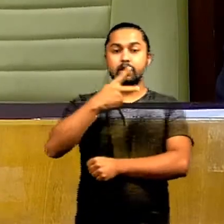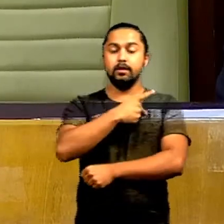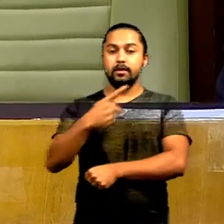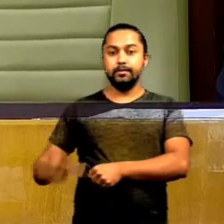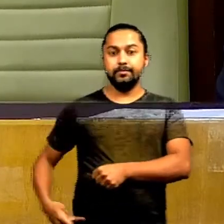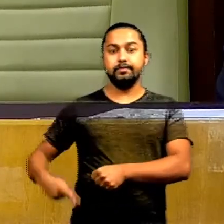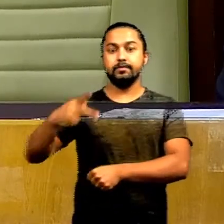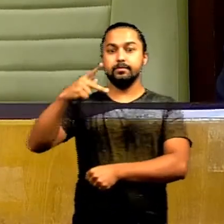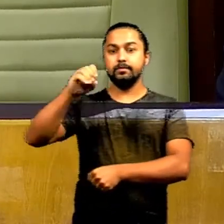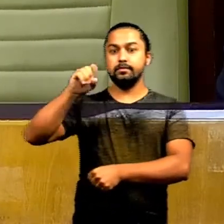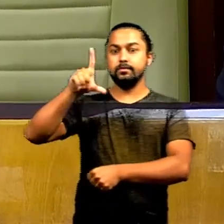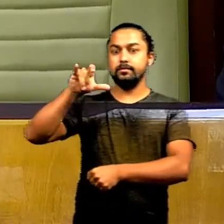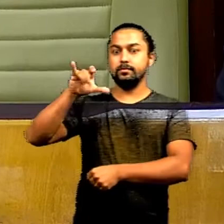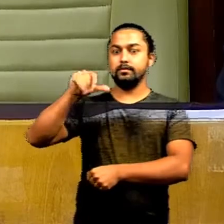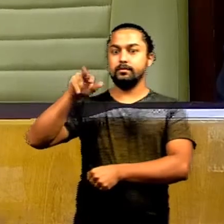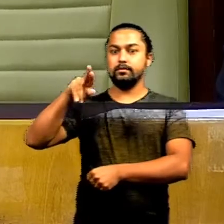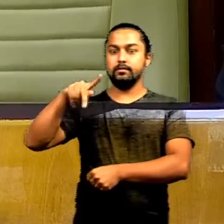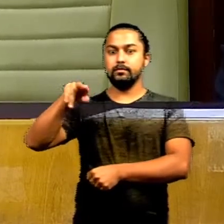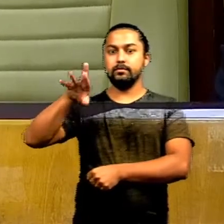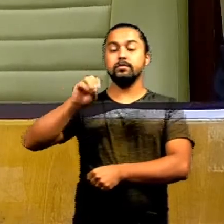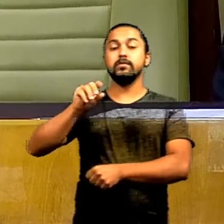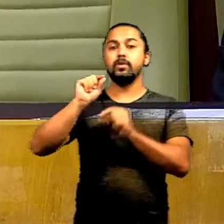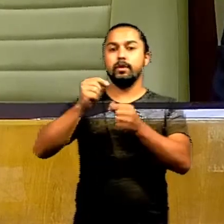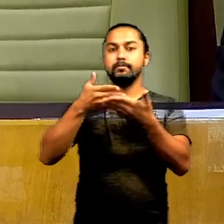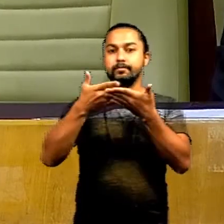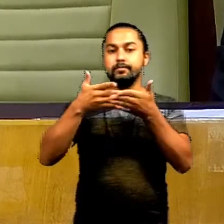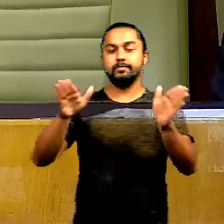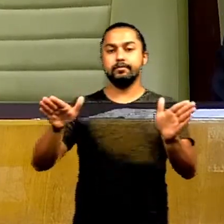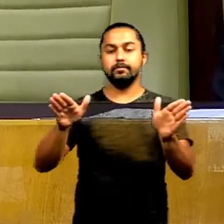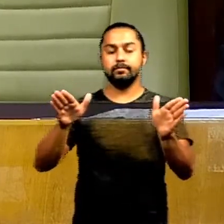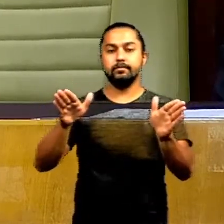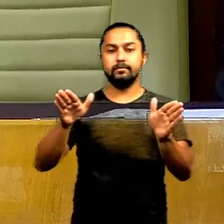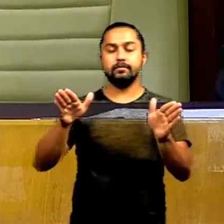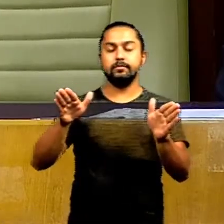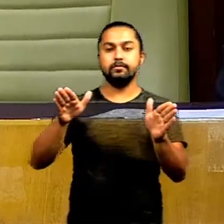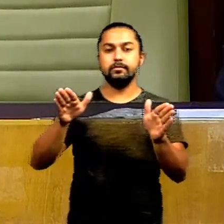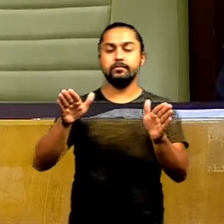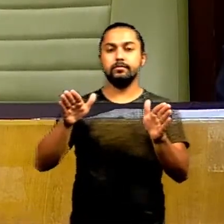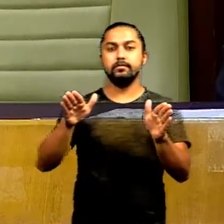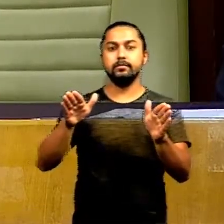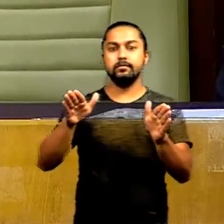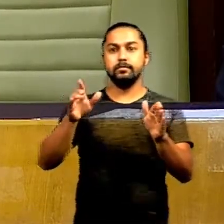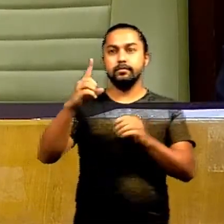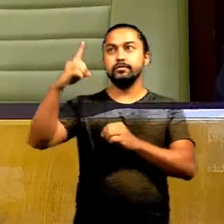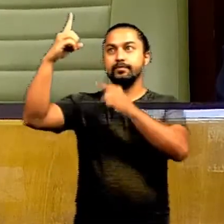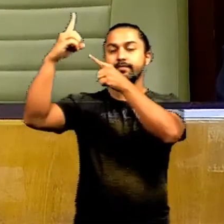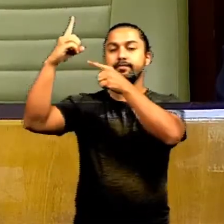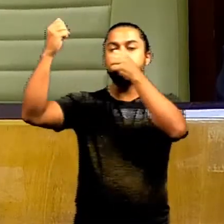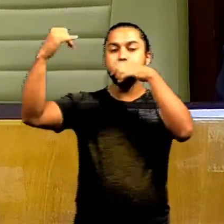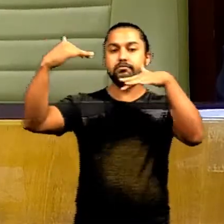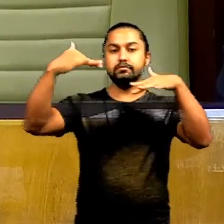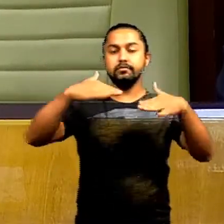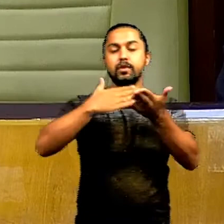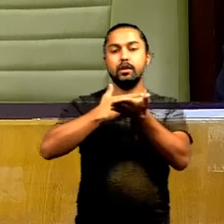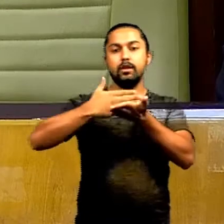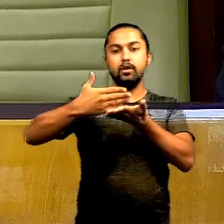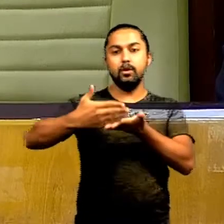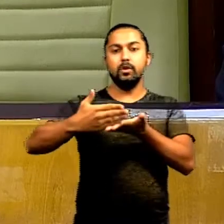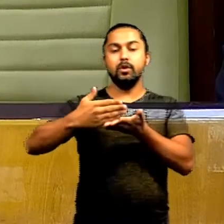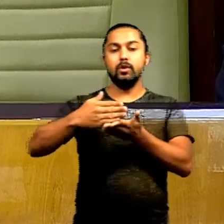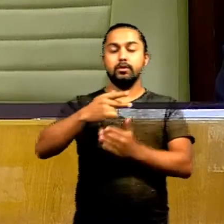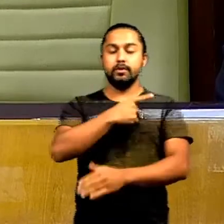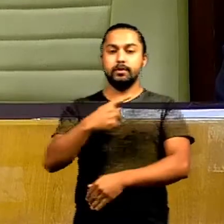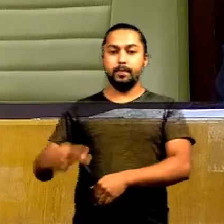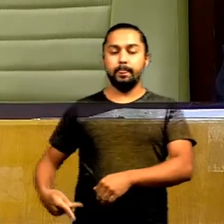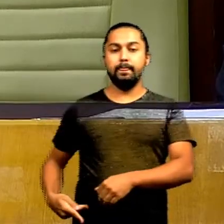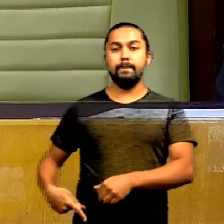presidente Romário Policarpo, que declarou aberta sobre a proteção de Deus, e, iniciando, o